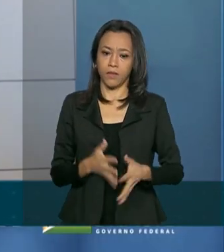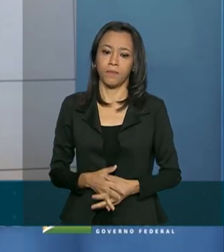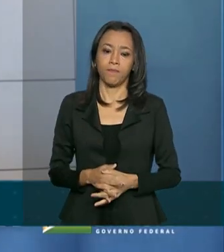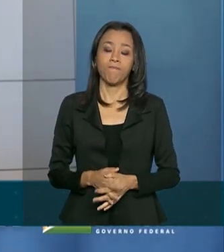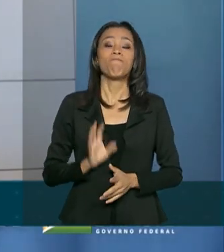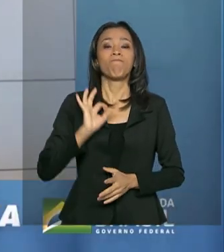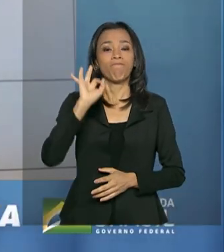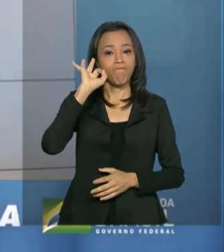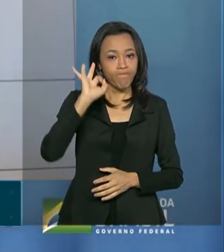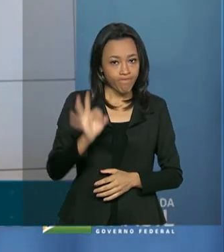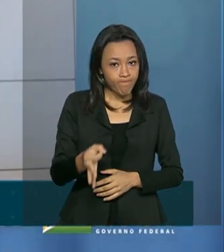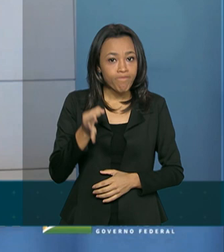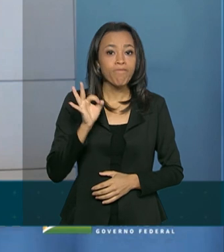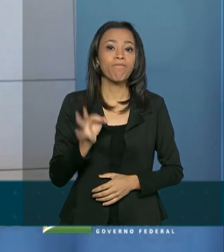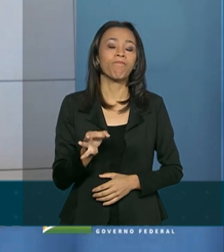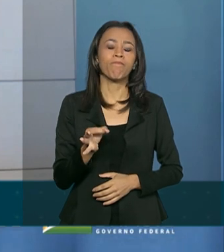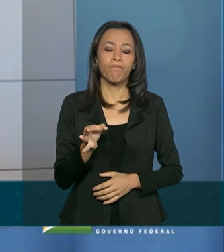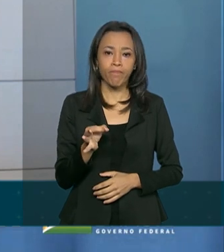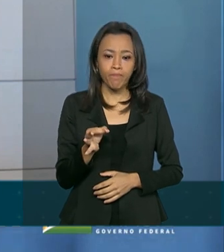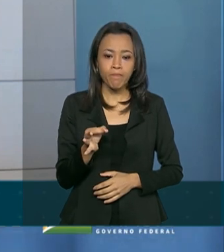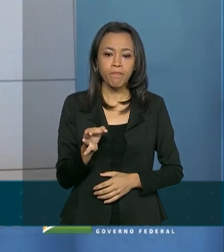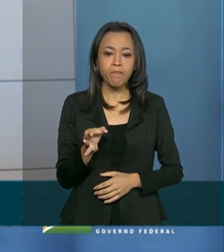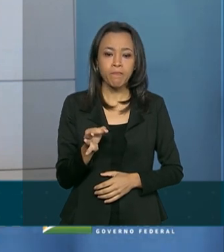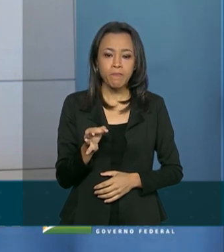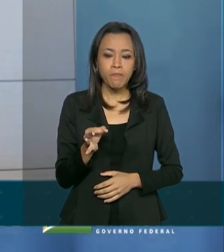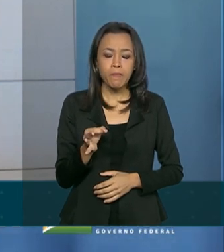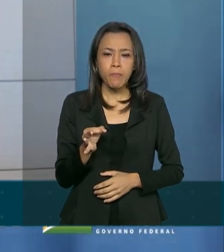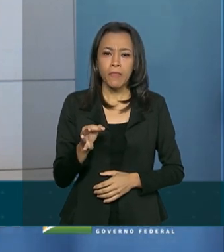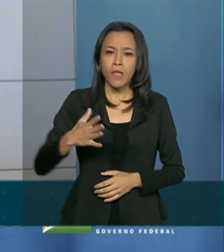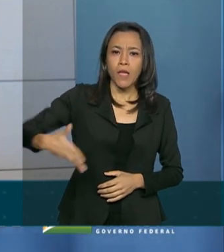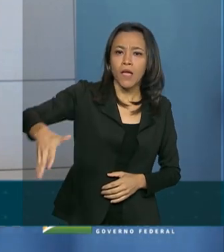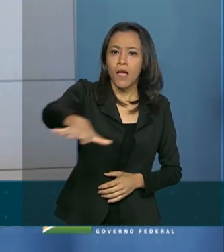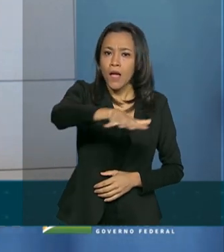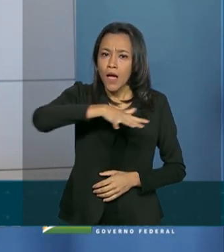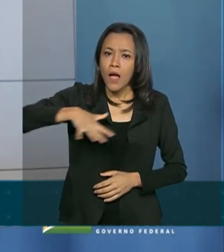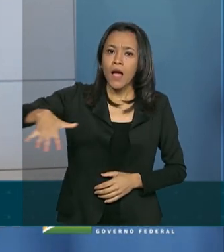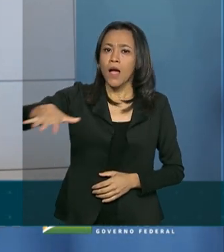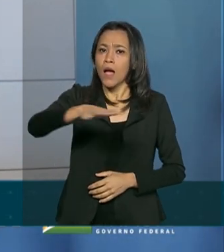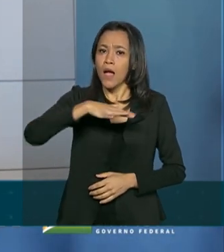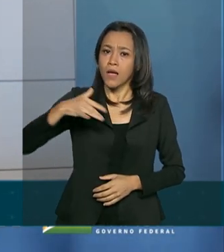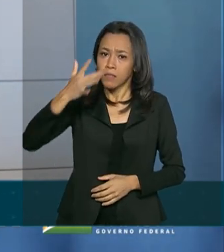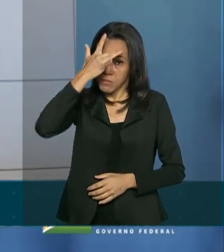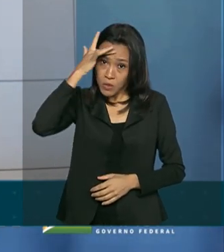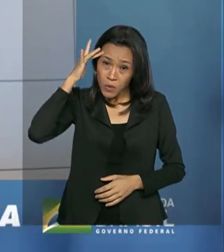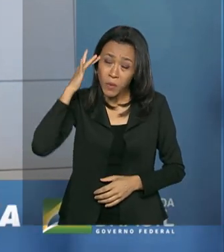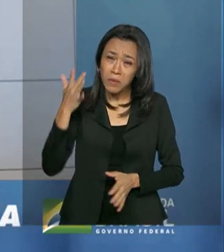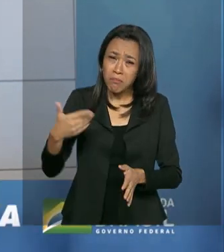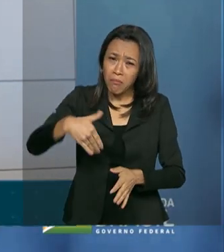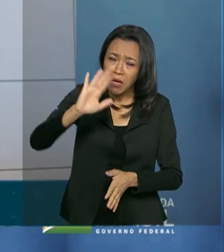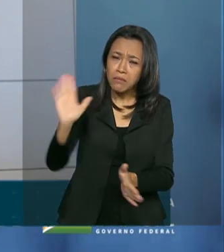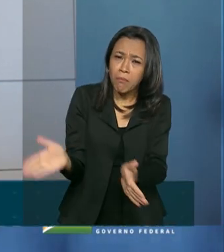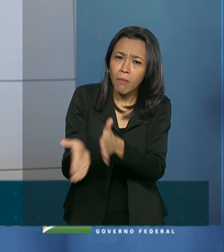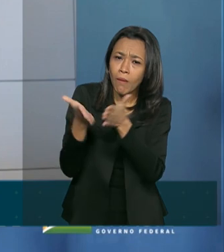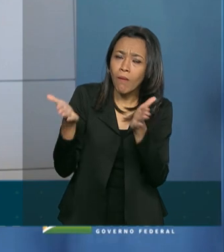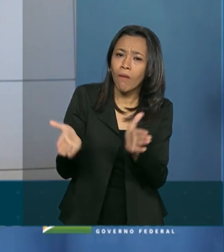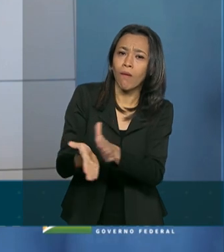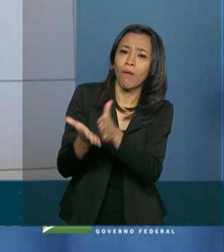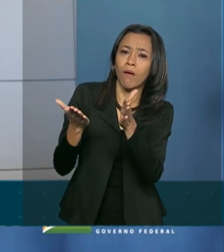Exatamente para atender a população mais carente, que é exatamente